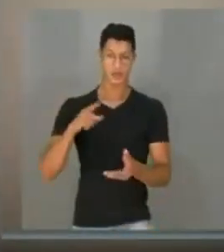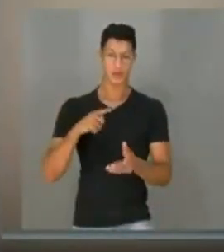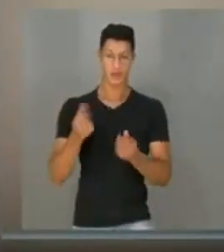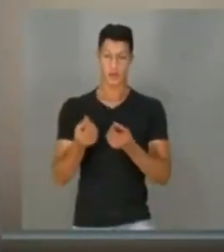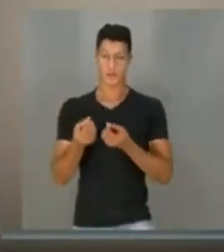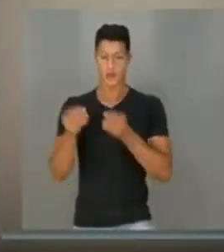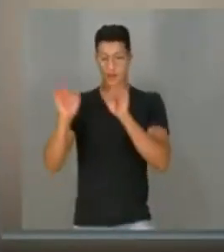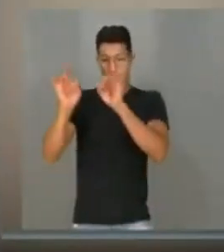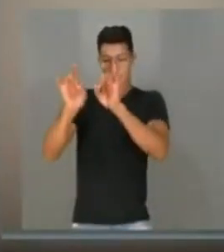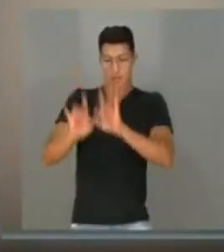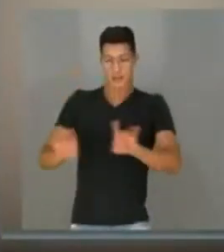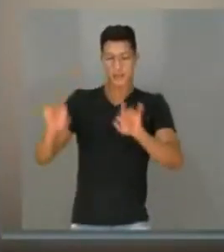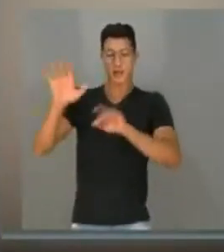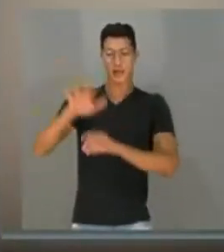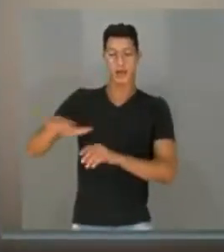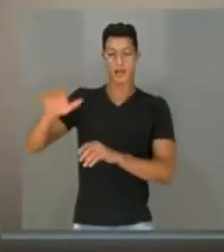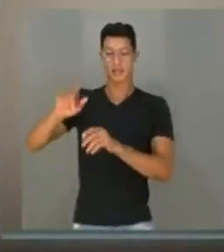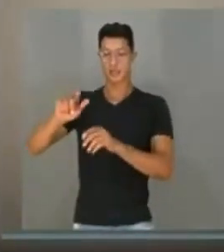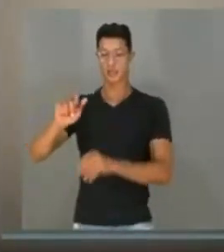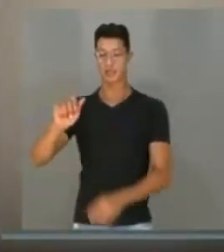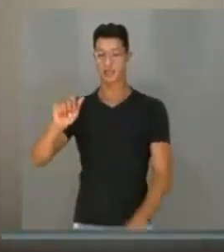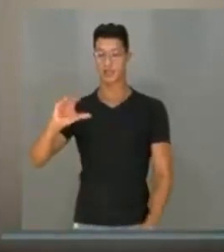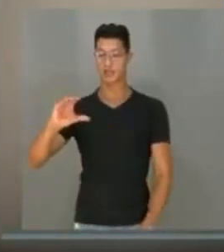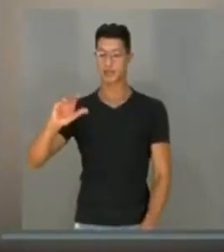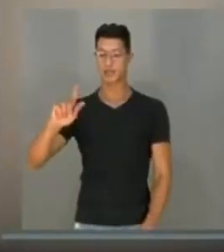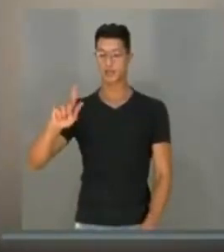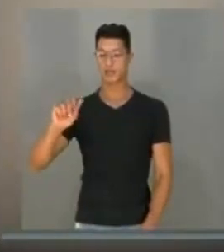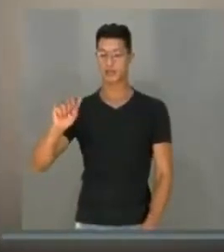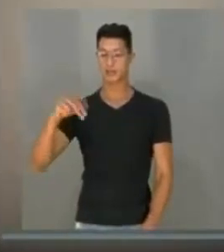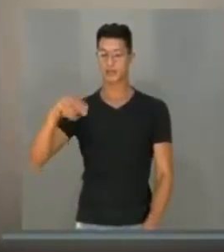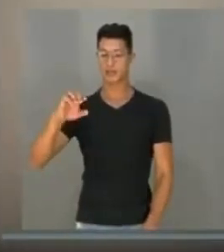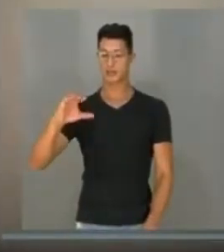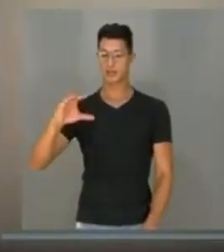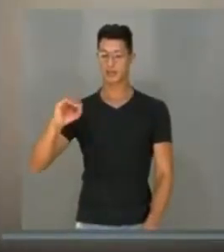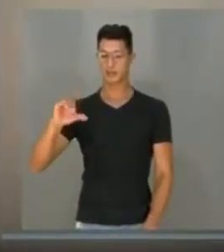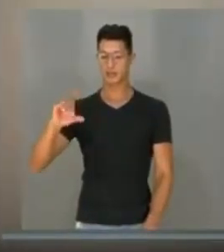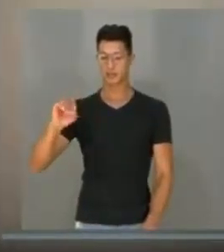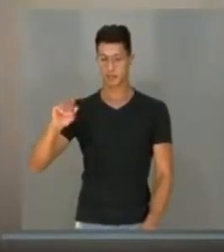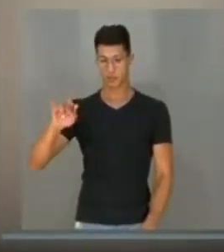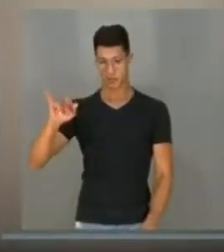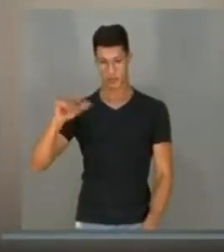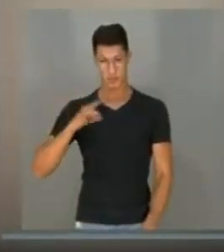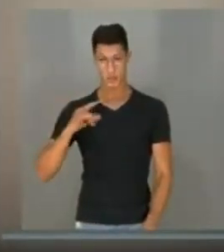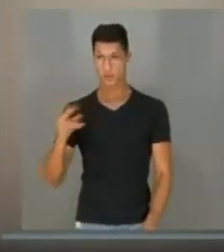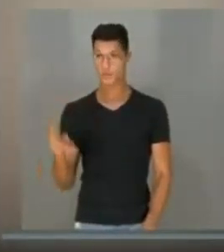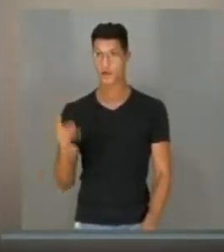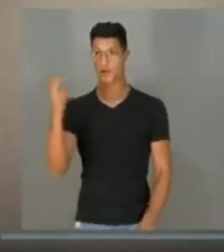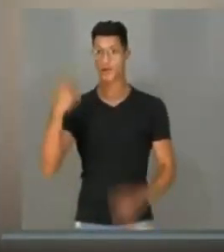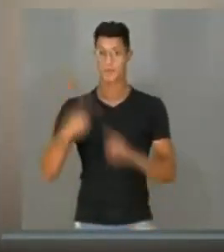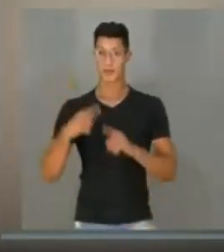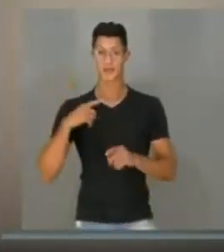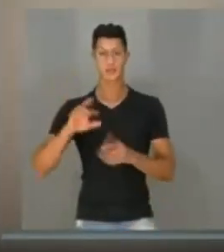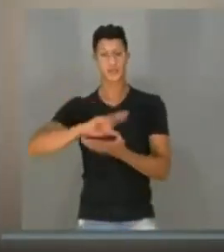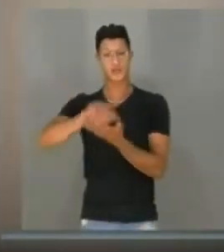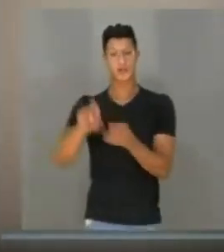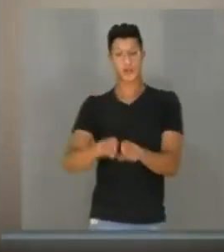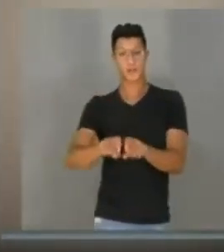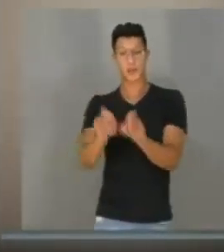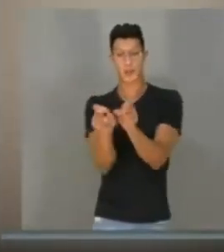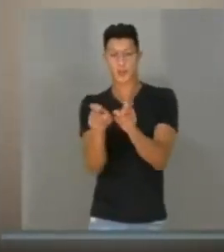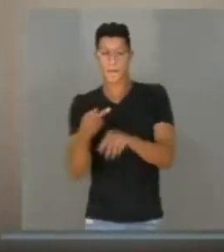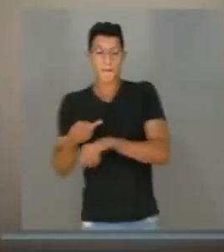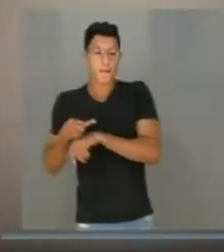especialização em ginecologia, tem um valor muito intenso aqui, porque muitos ginecologistas estão à procura